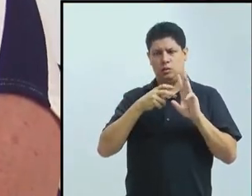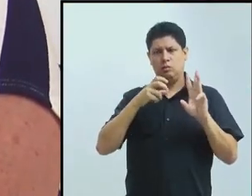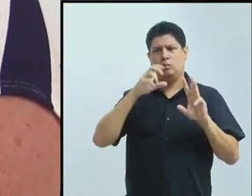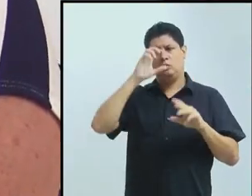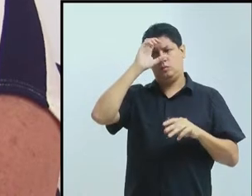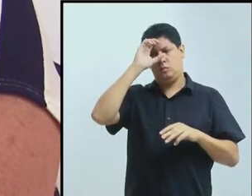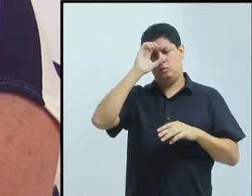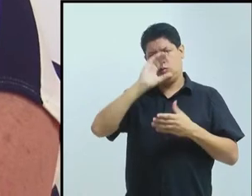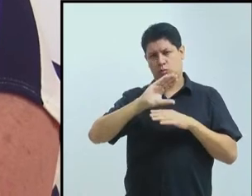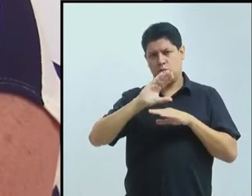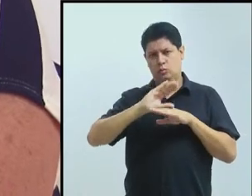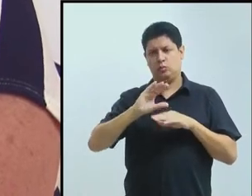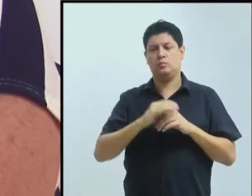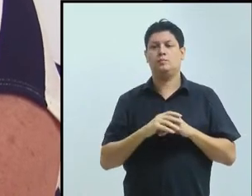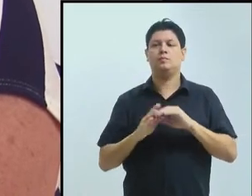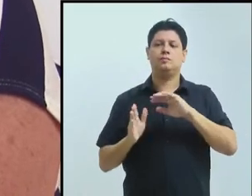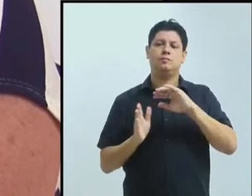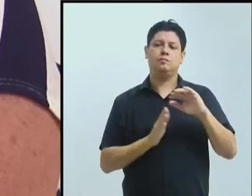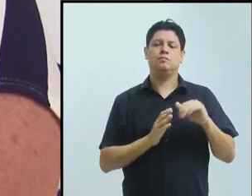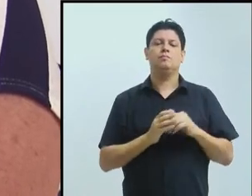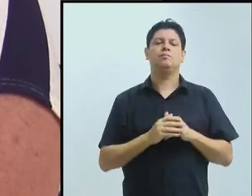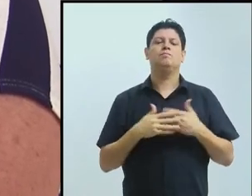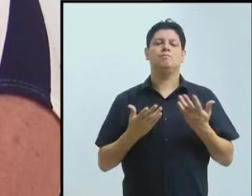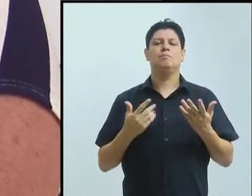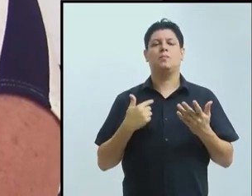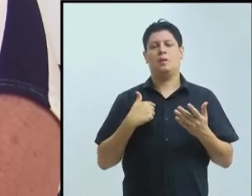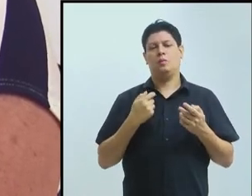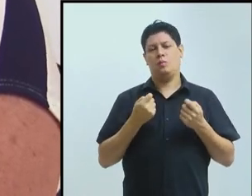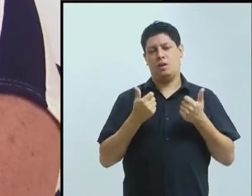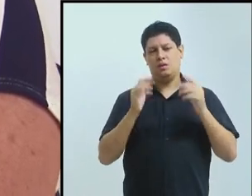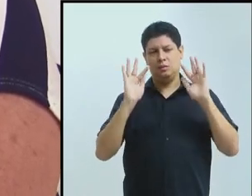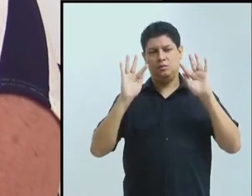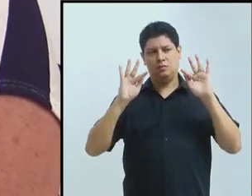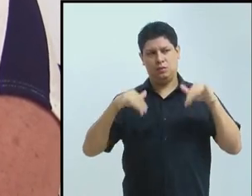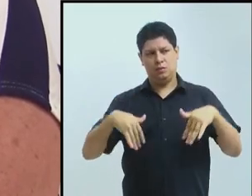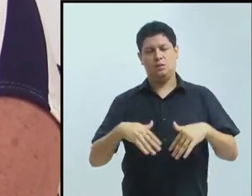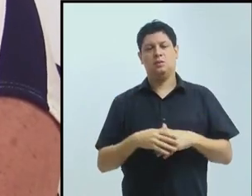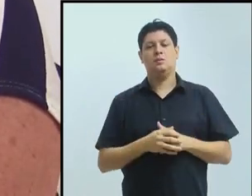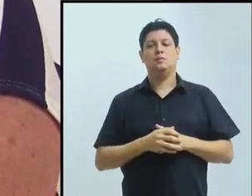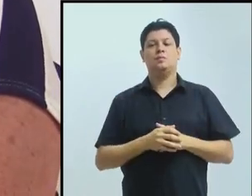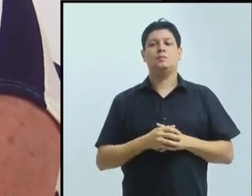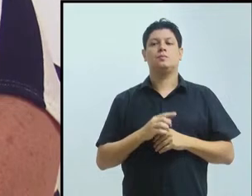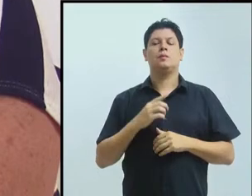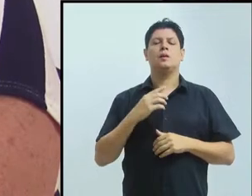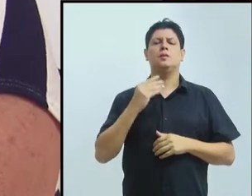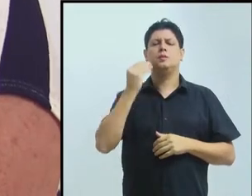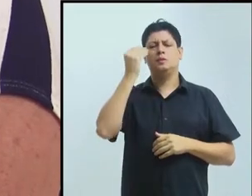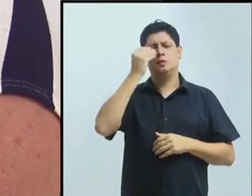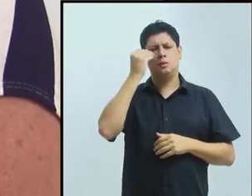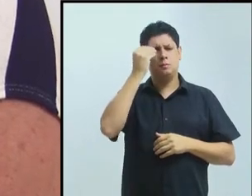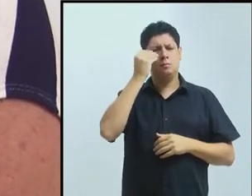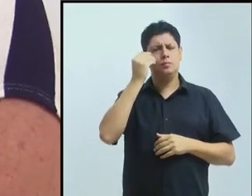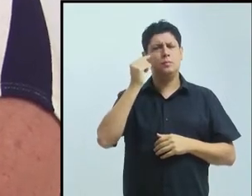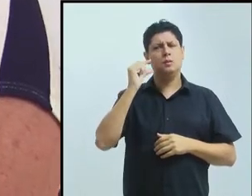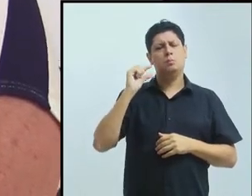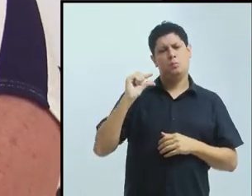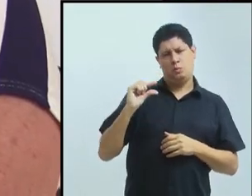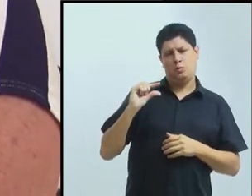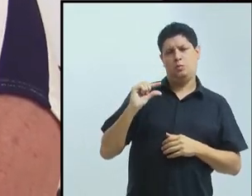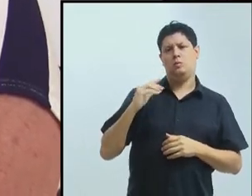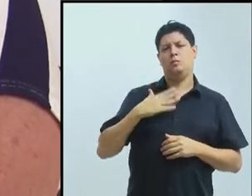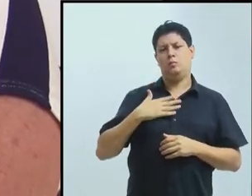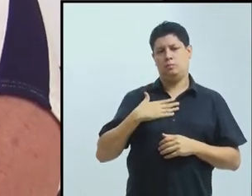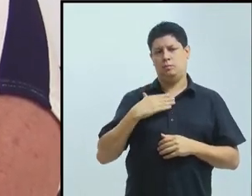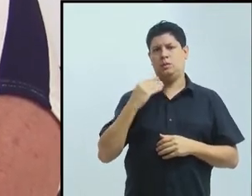pequena experiência, mas tem sido uma experiência muito bacana, porque